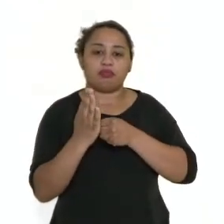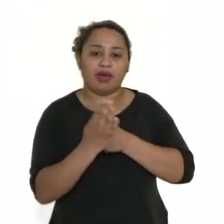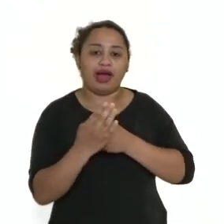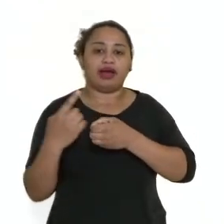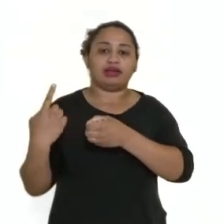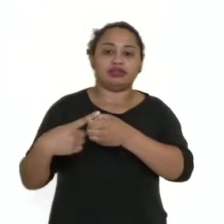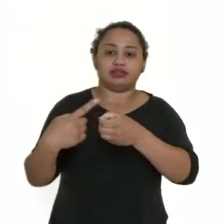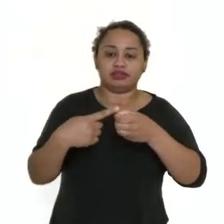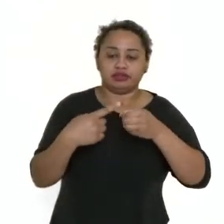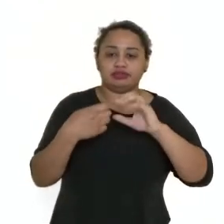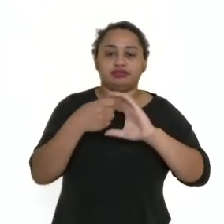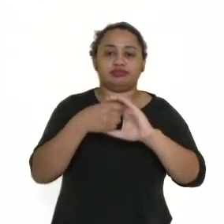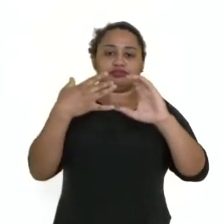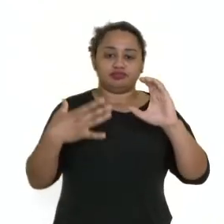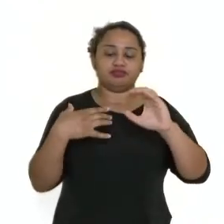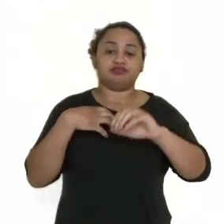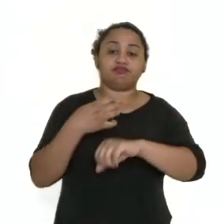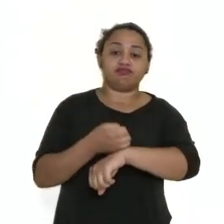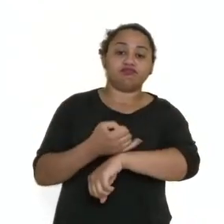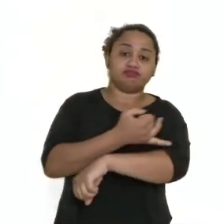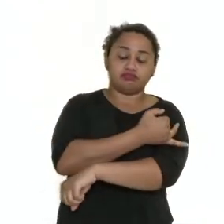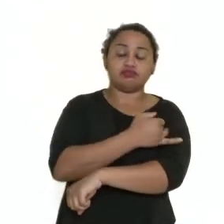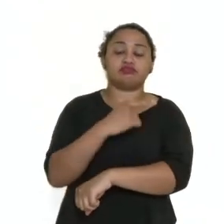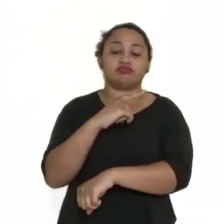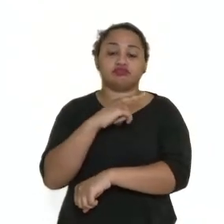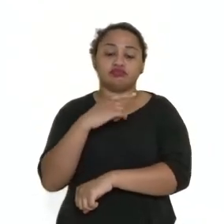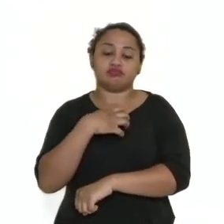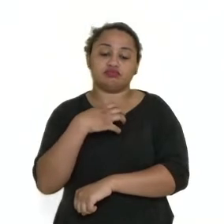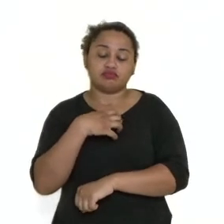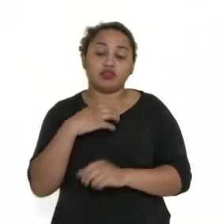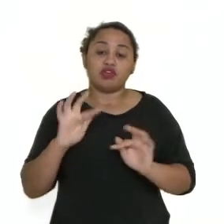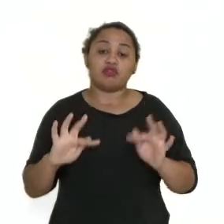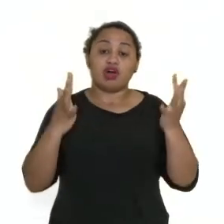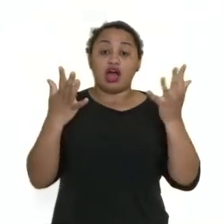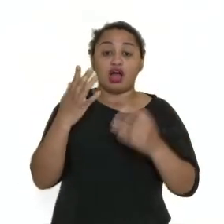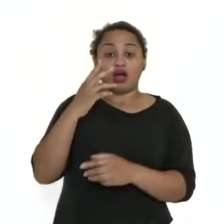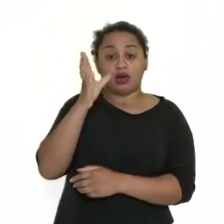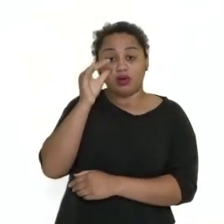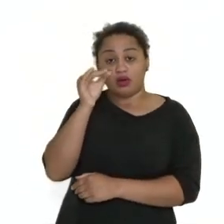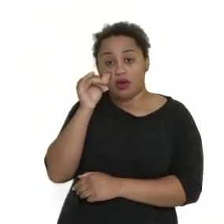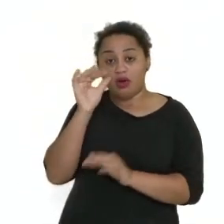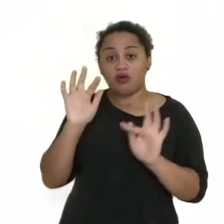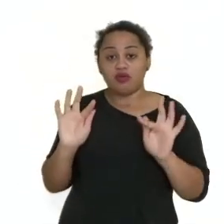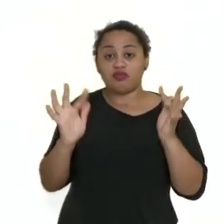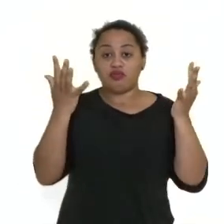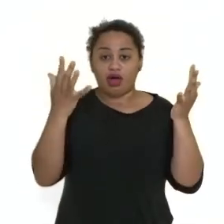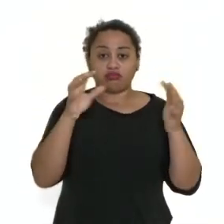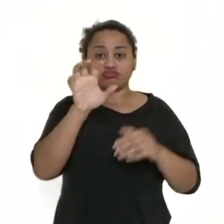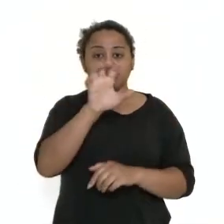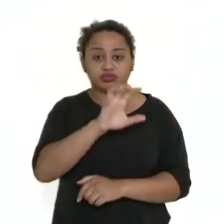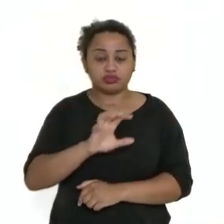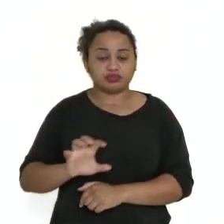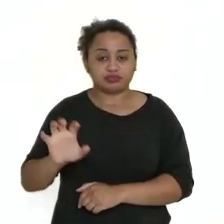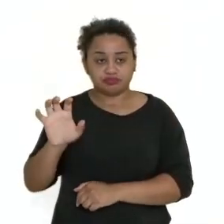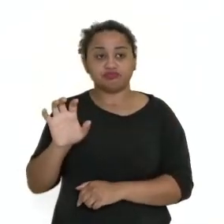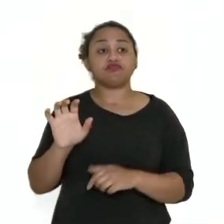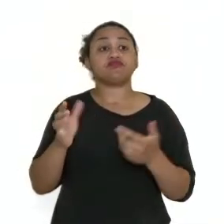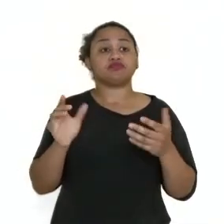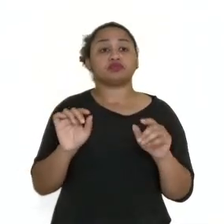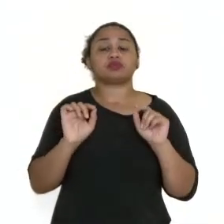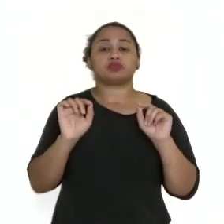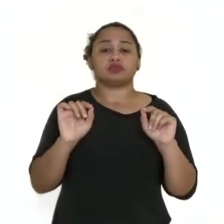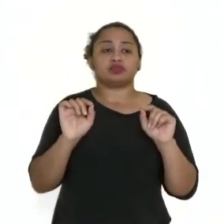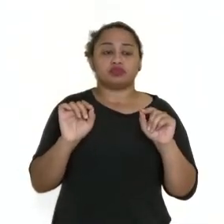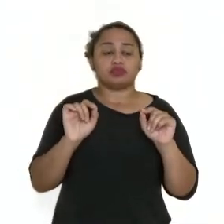características, suas emoções, sentimentos, fatos curiosos, festas regionais, enfim. Siga, né?